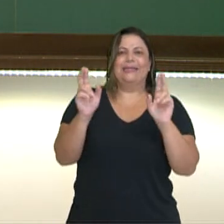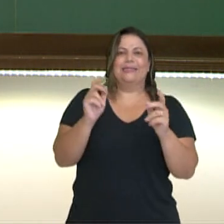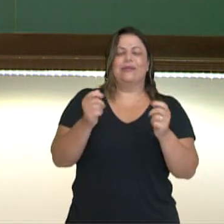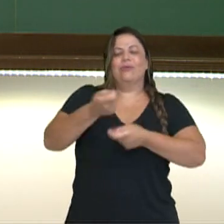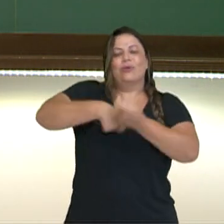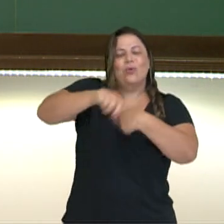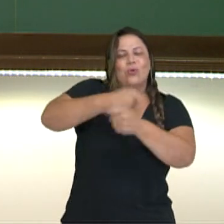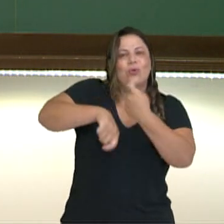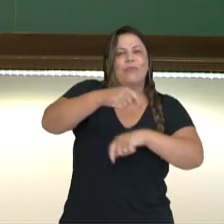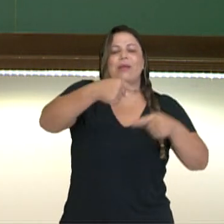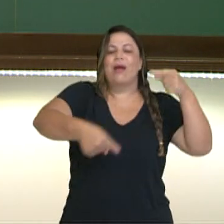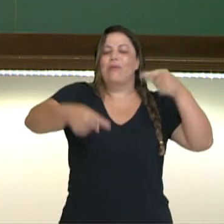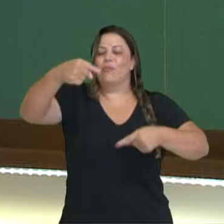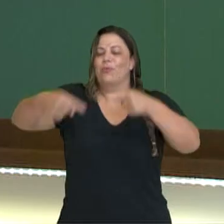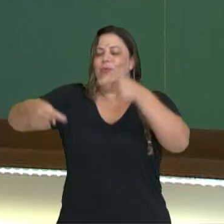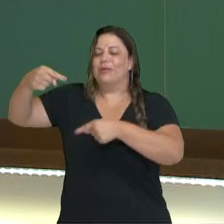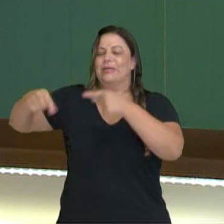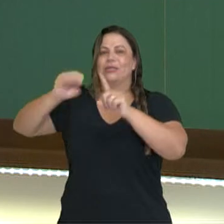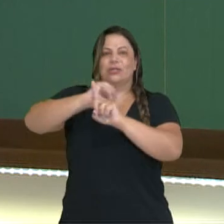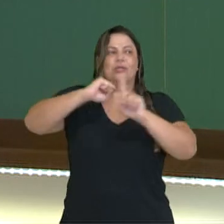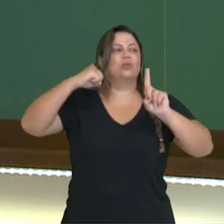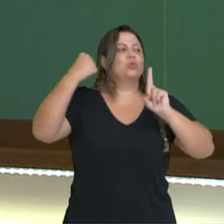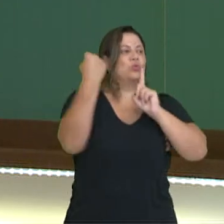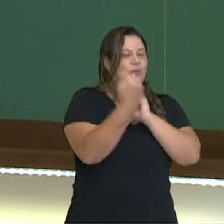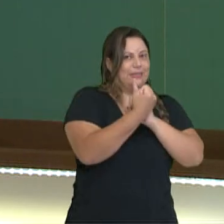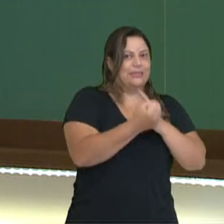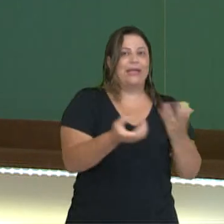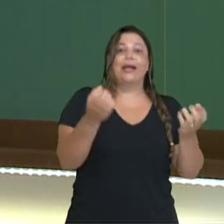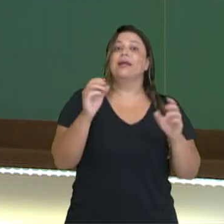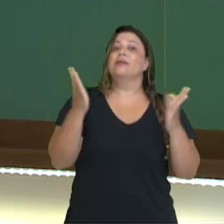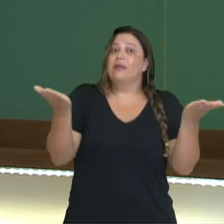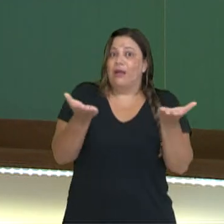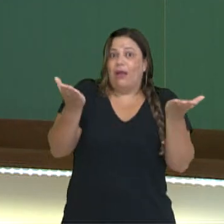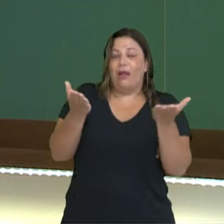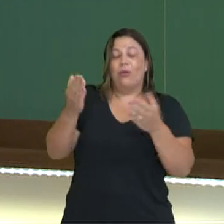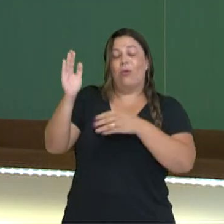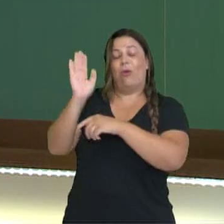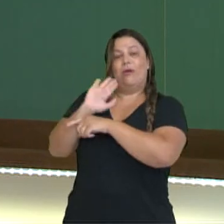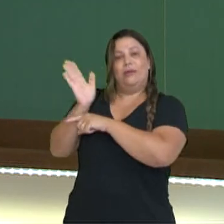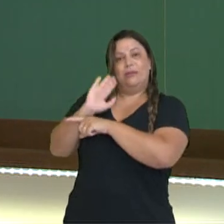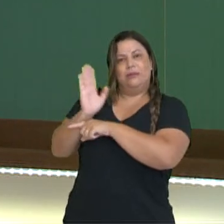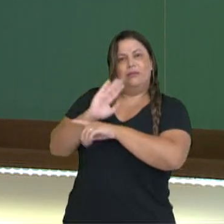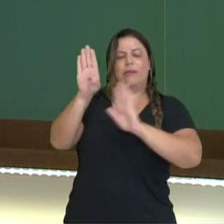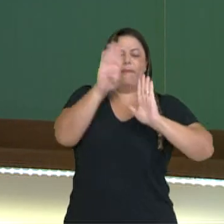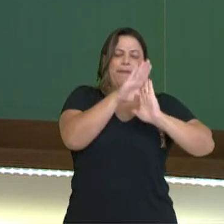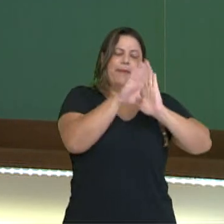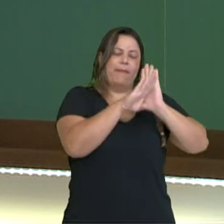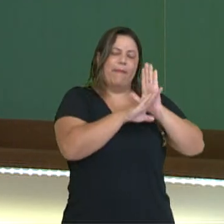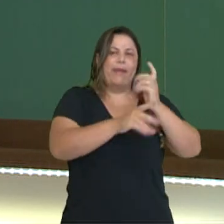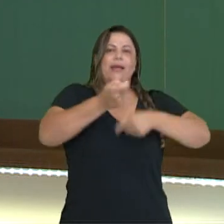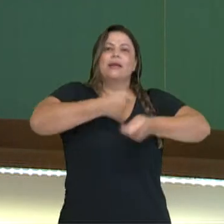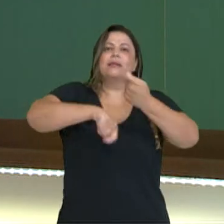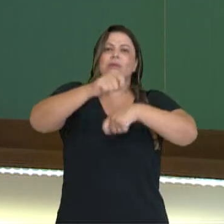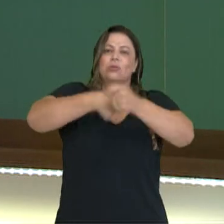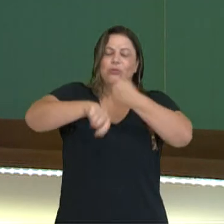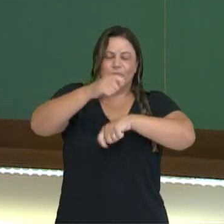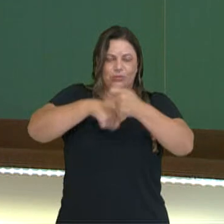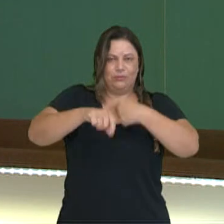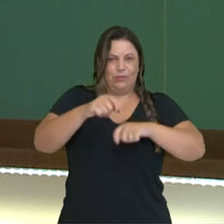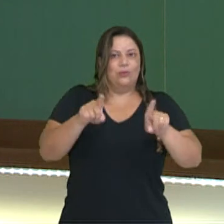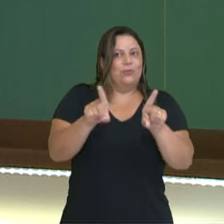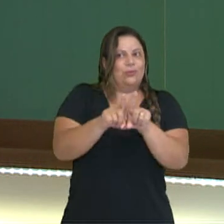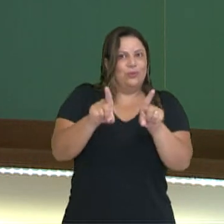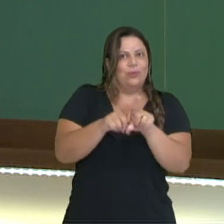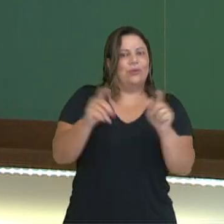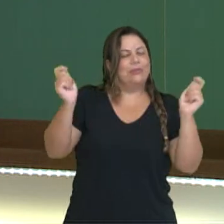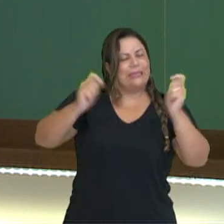política e sociedade. Nesse vídeo, falamos sobre a regulamentação de toda a parte econômica, puxamos um pouquinho